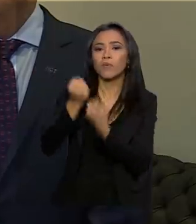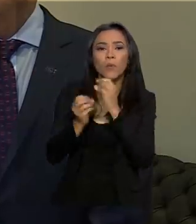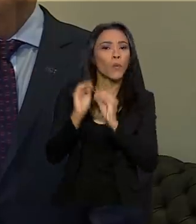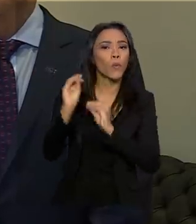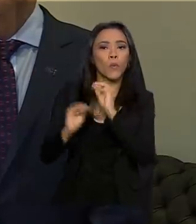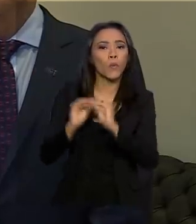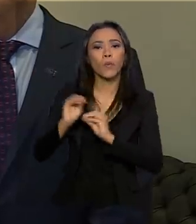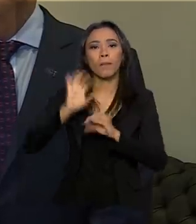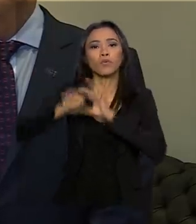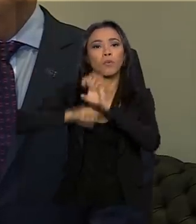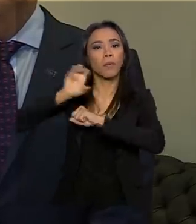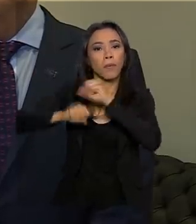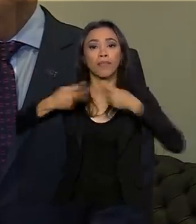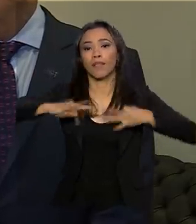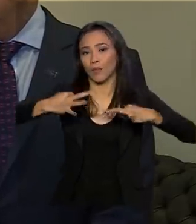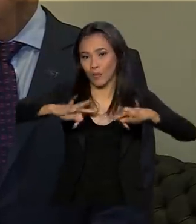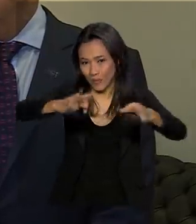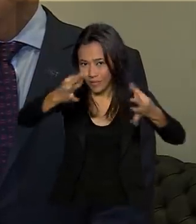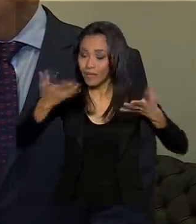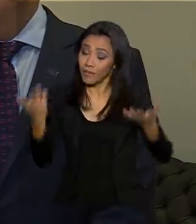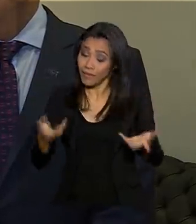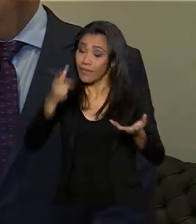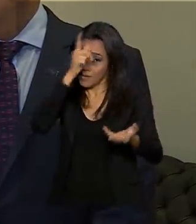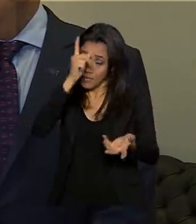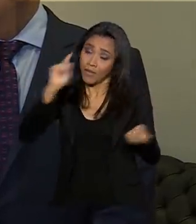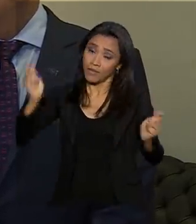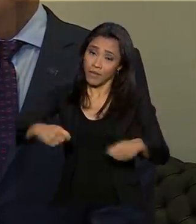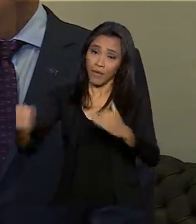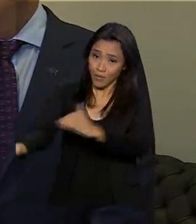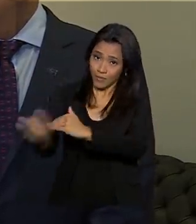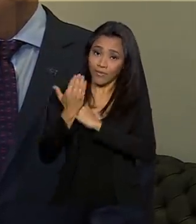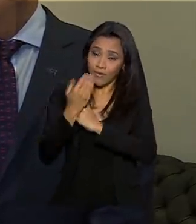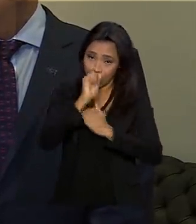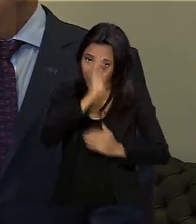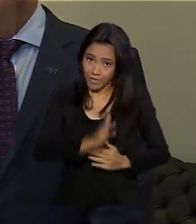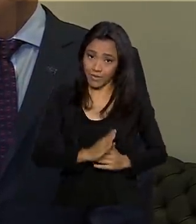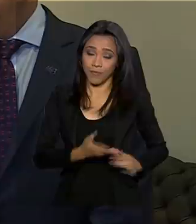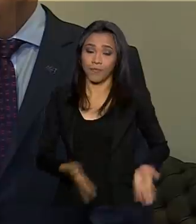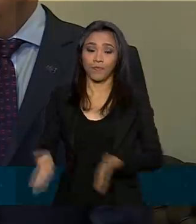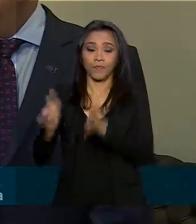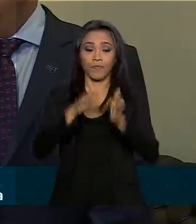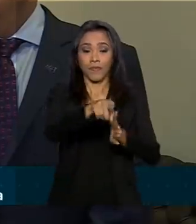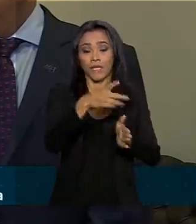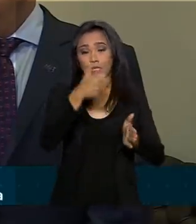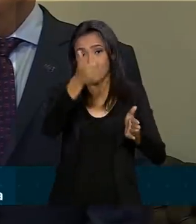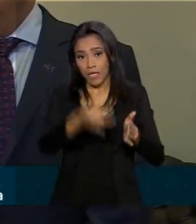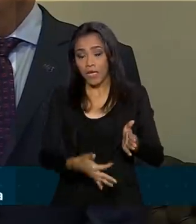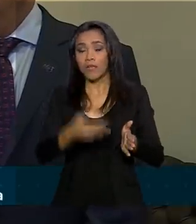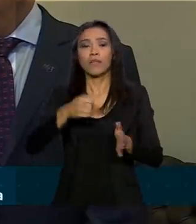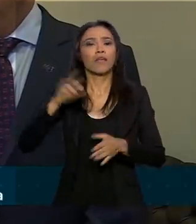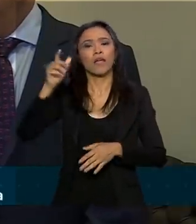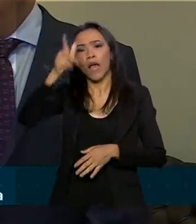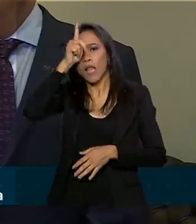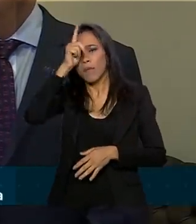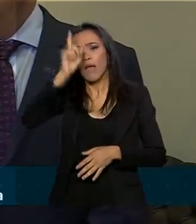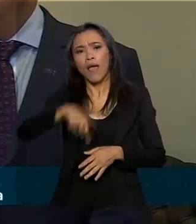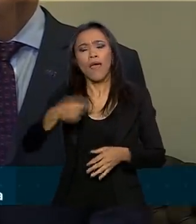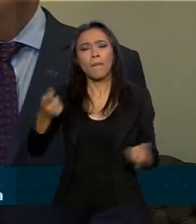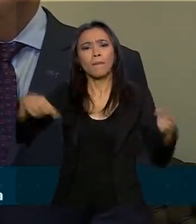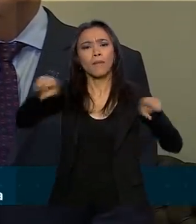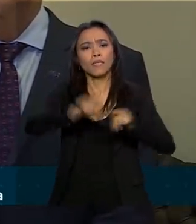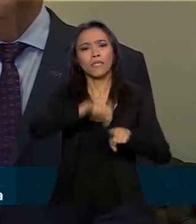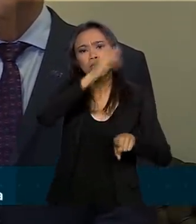ganhar mais. E a Alemanha pode ajudar nesse processo. A Alemanha é um parceiro estratégico na transferência de tecnologia, na